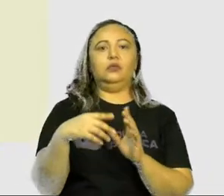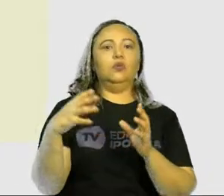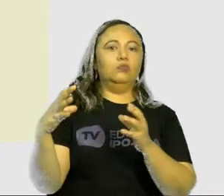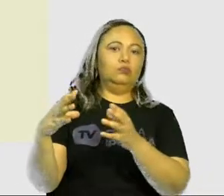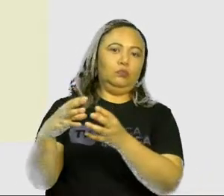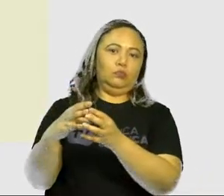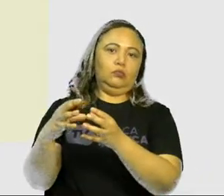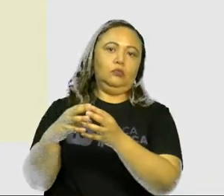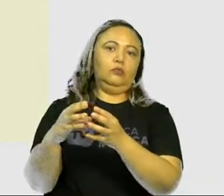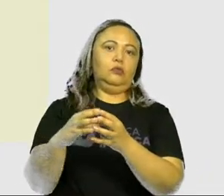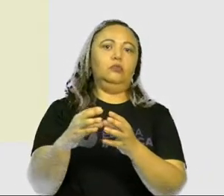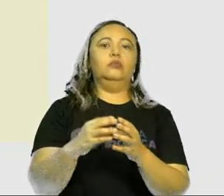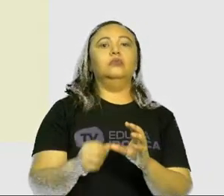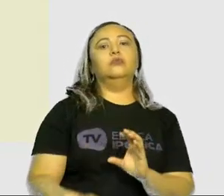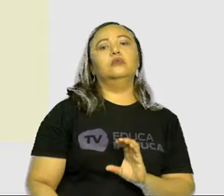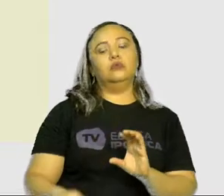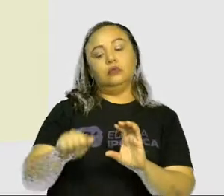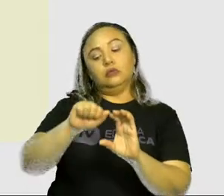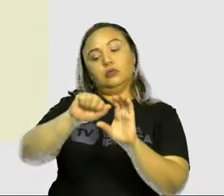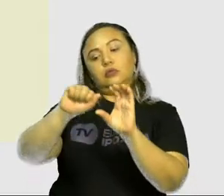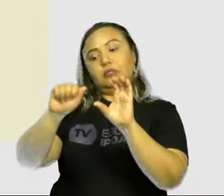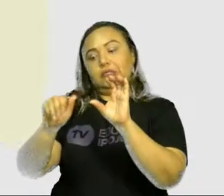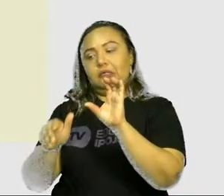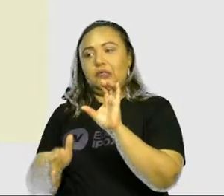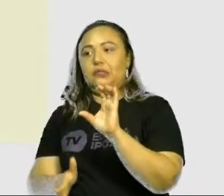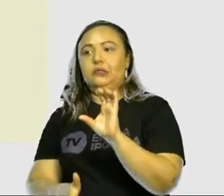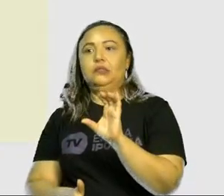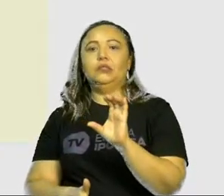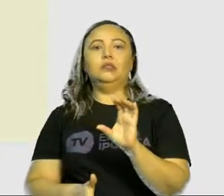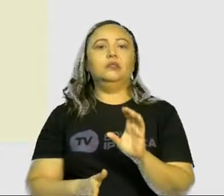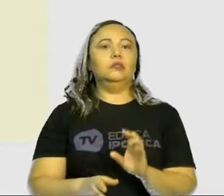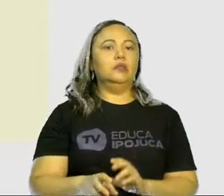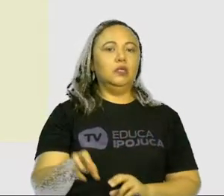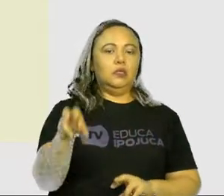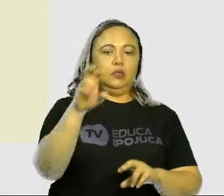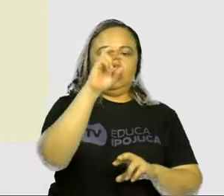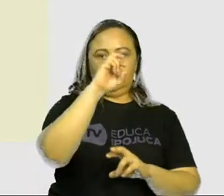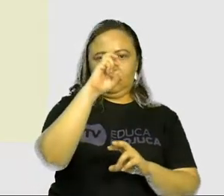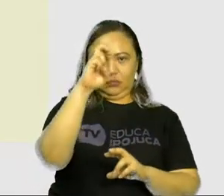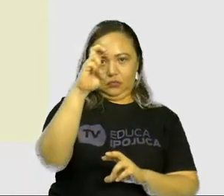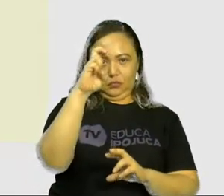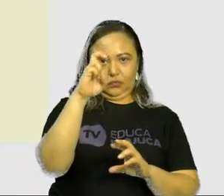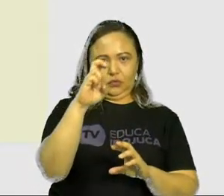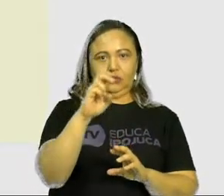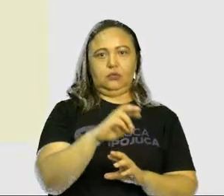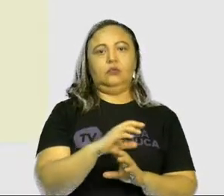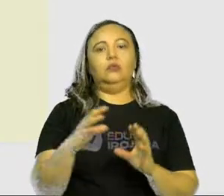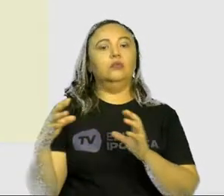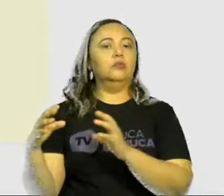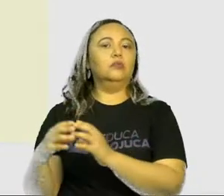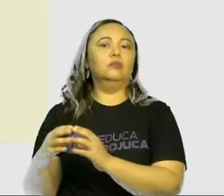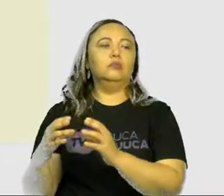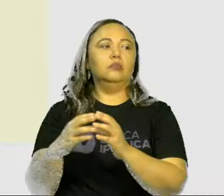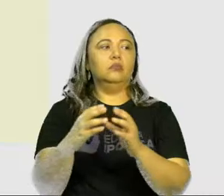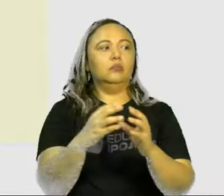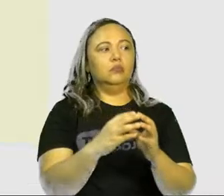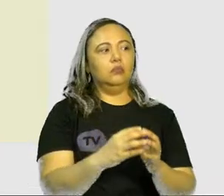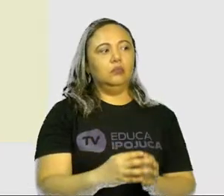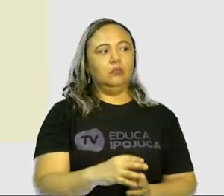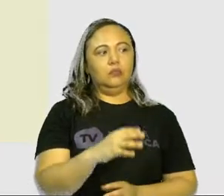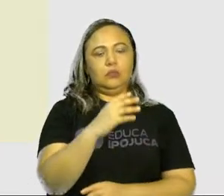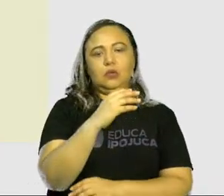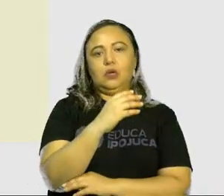Como se classificam os seres vivos? São cinco reinos. Veja aí, o plantel que é da